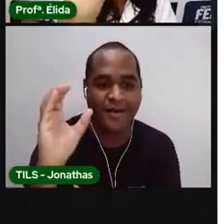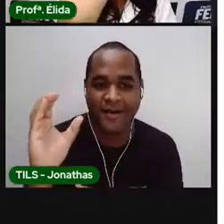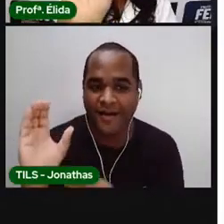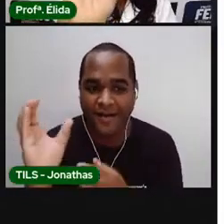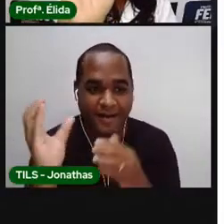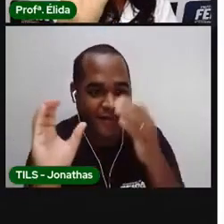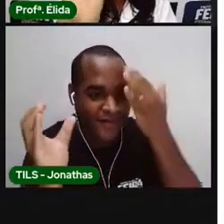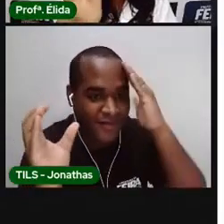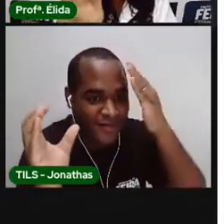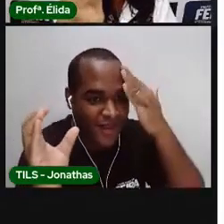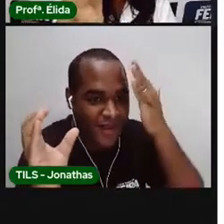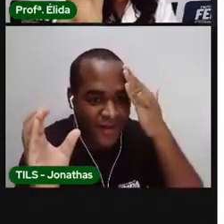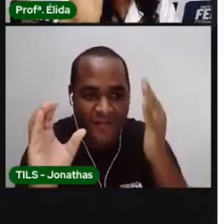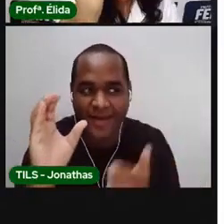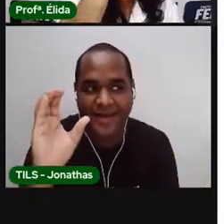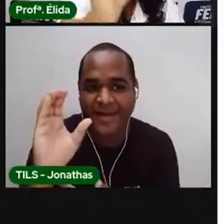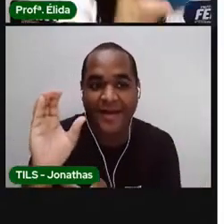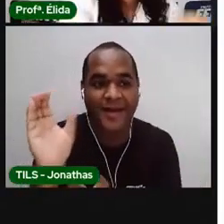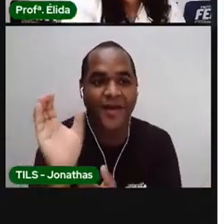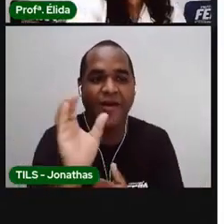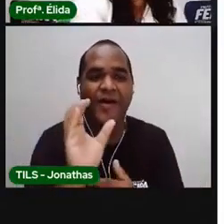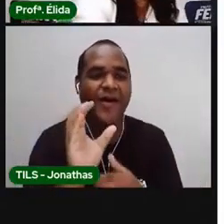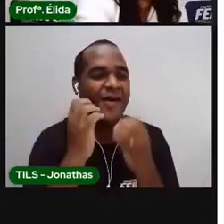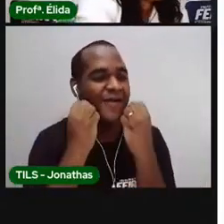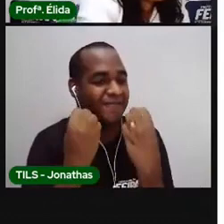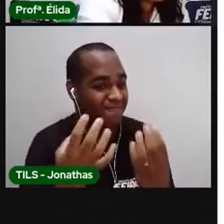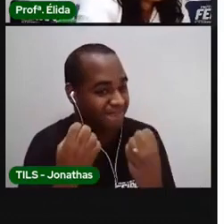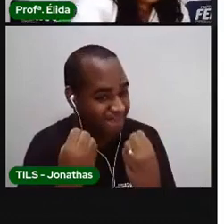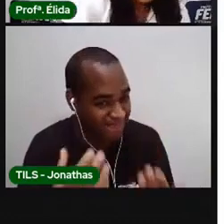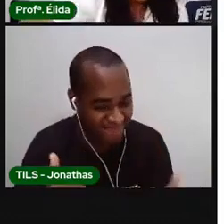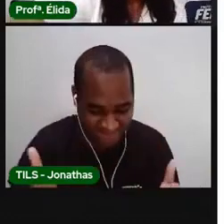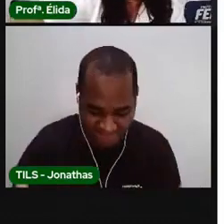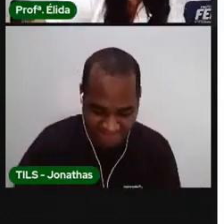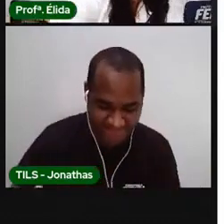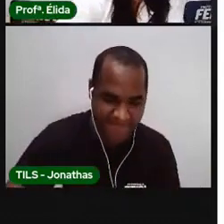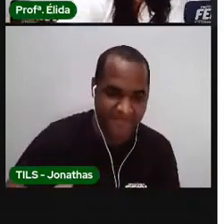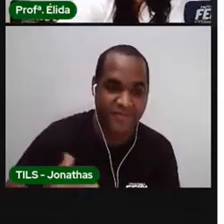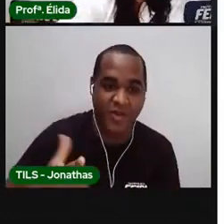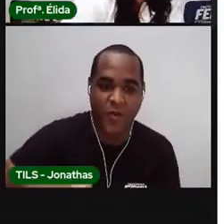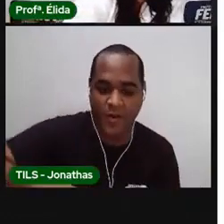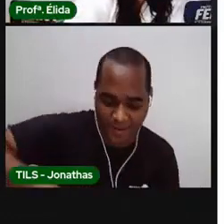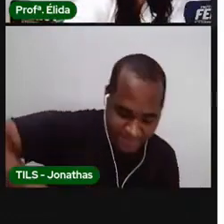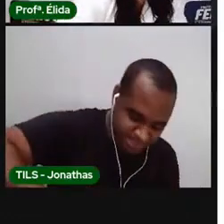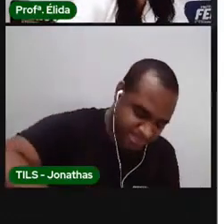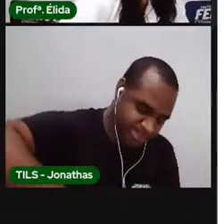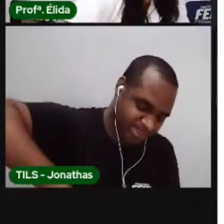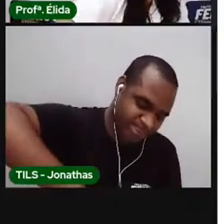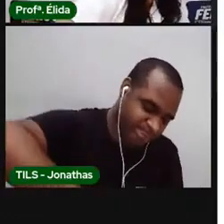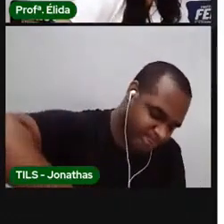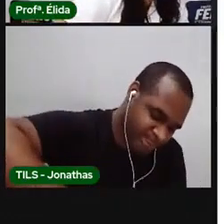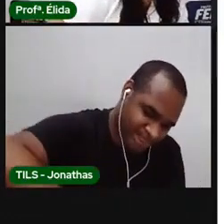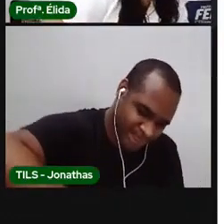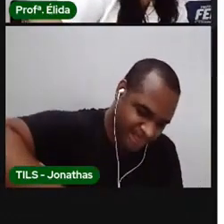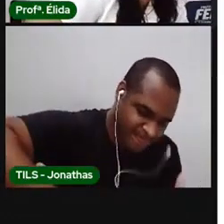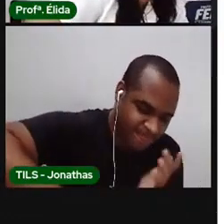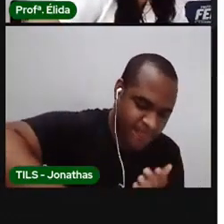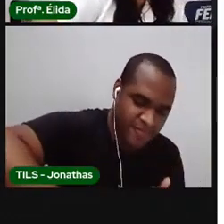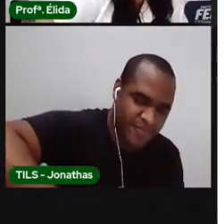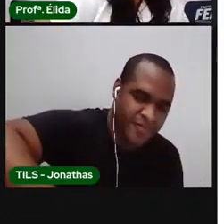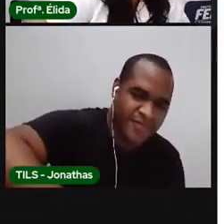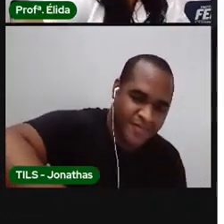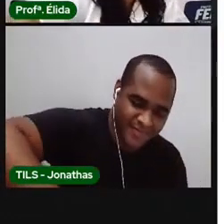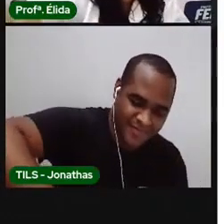Você sabe o que é isso? Muito bem! E agora...